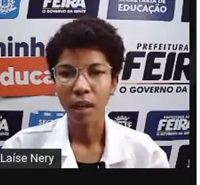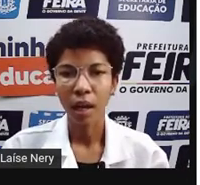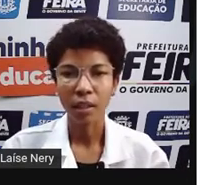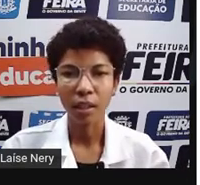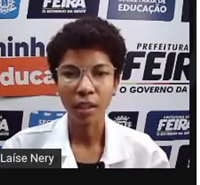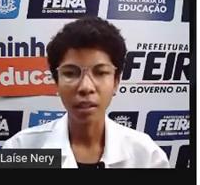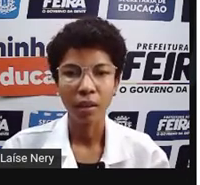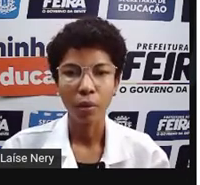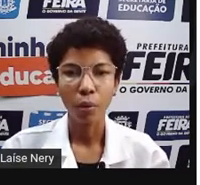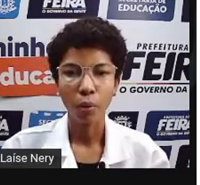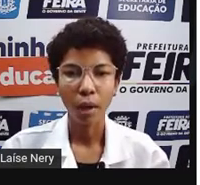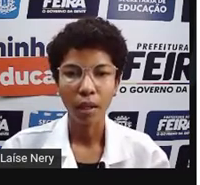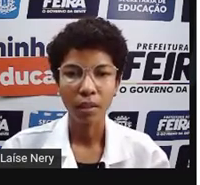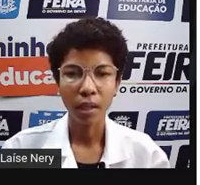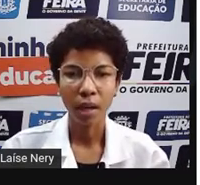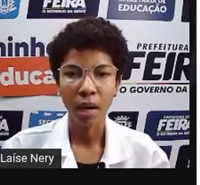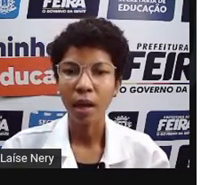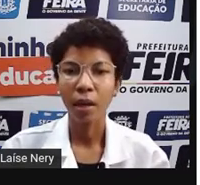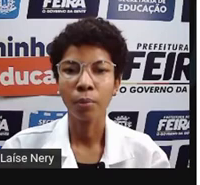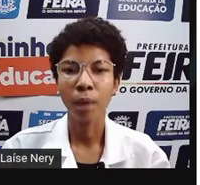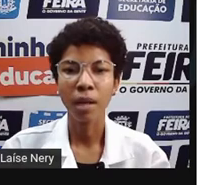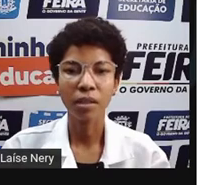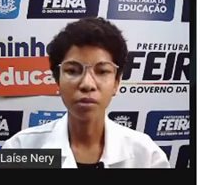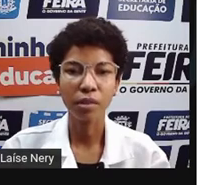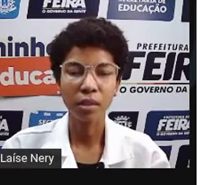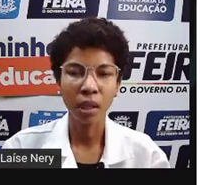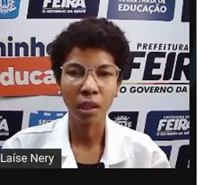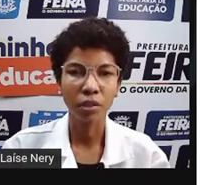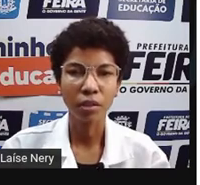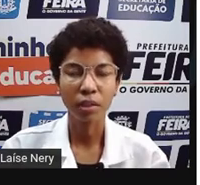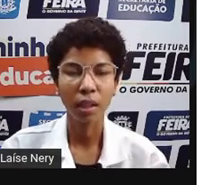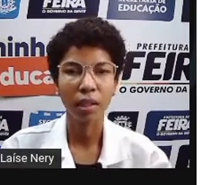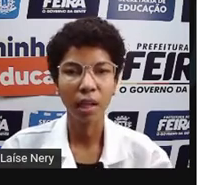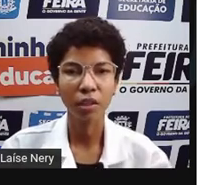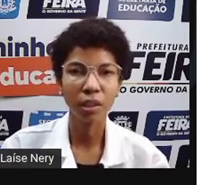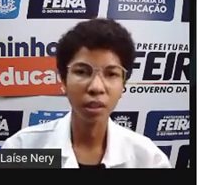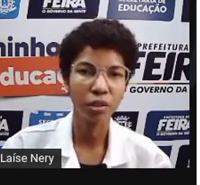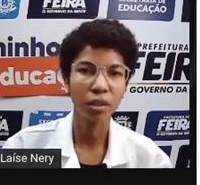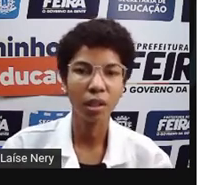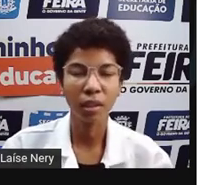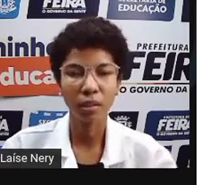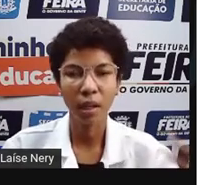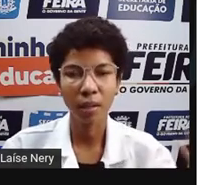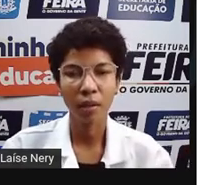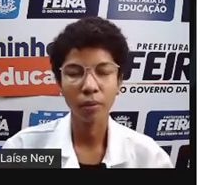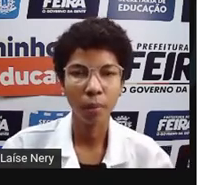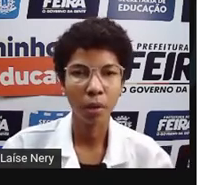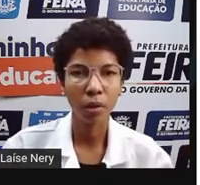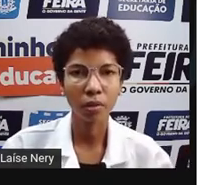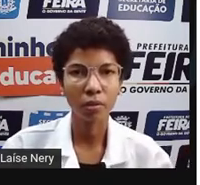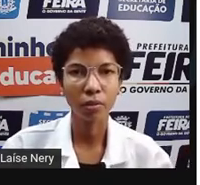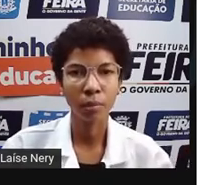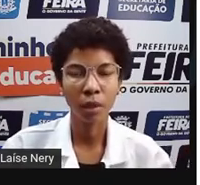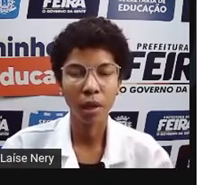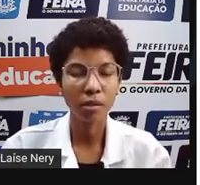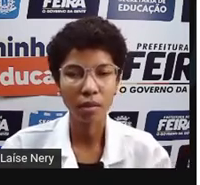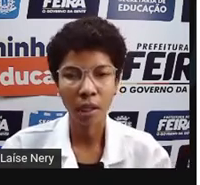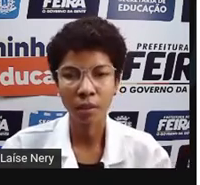né? Aqui, a letra A é o mais eficiente, ele gasta energia, ele entrega um melhor